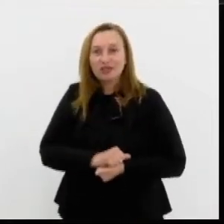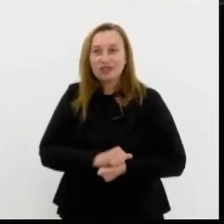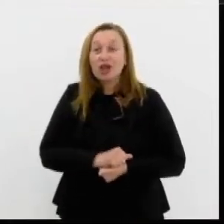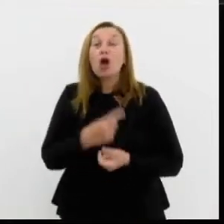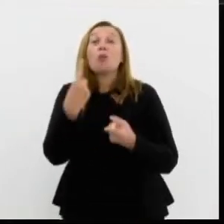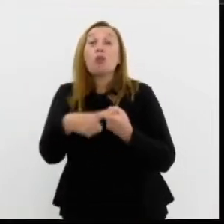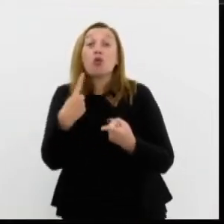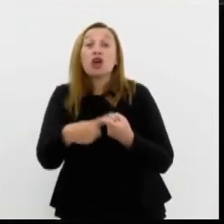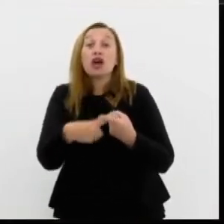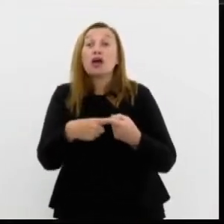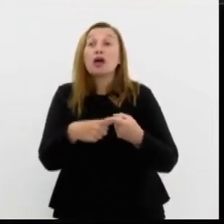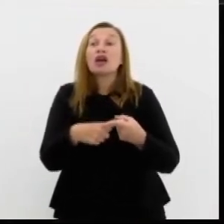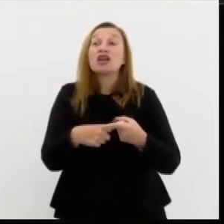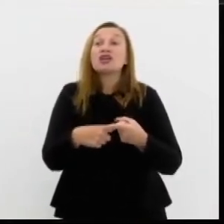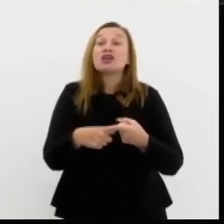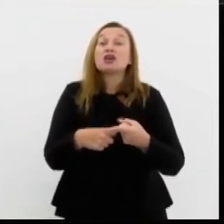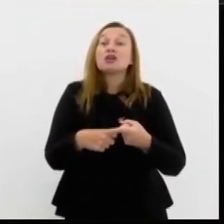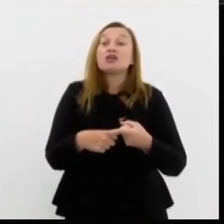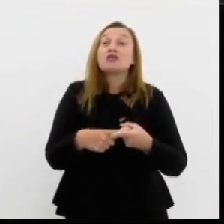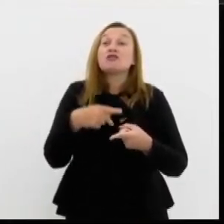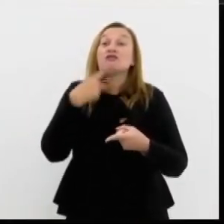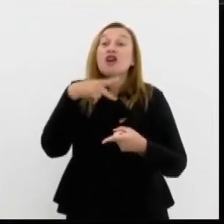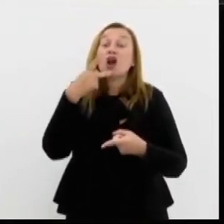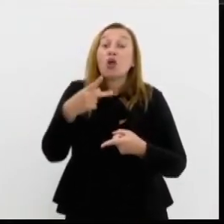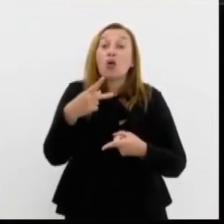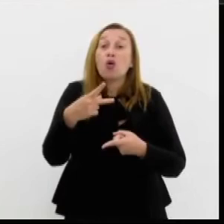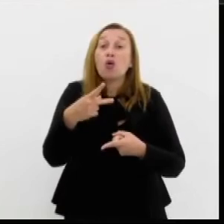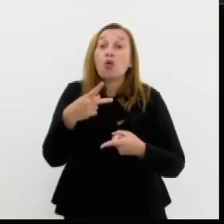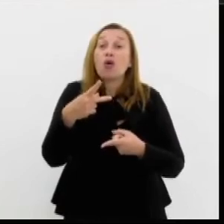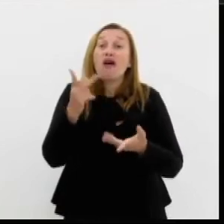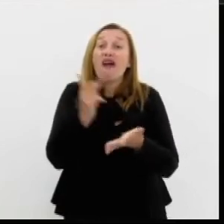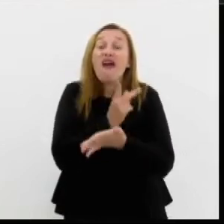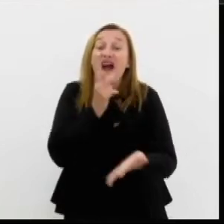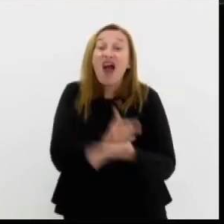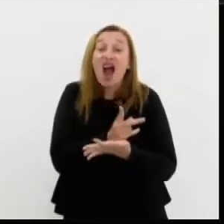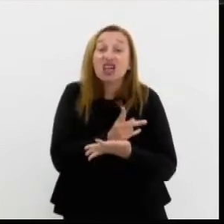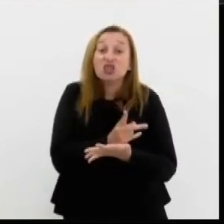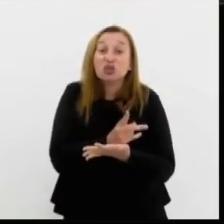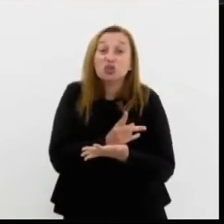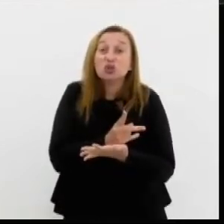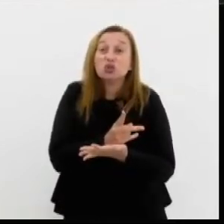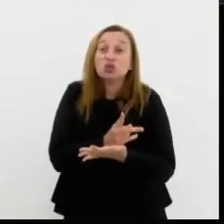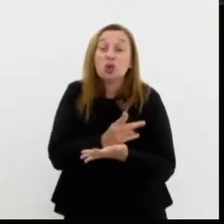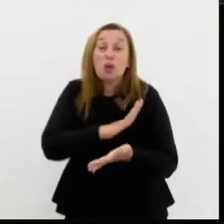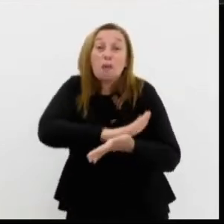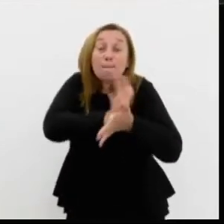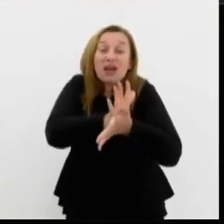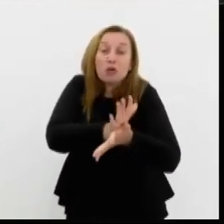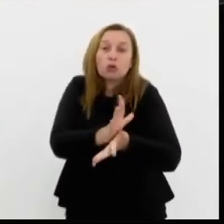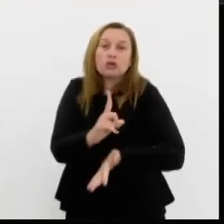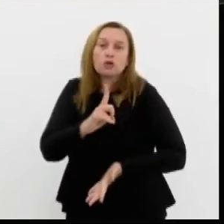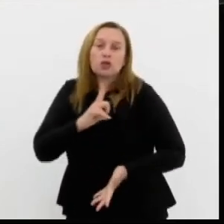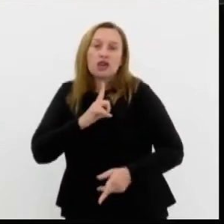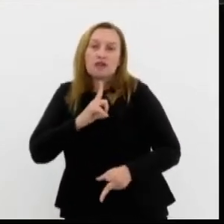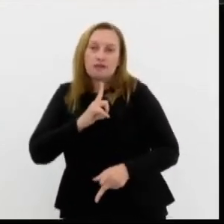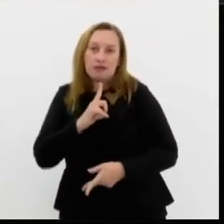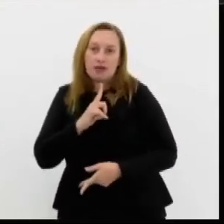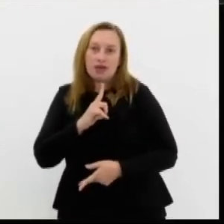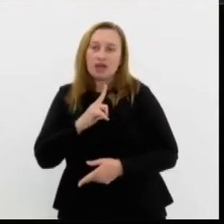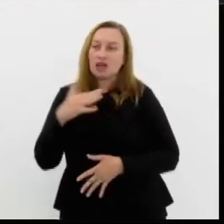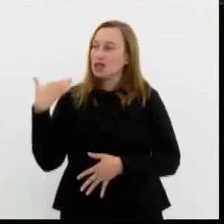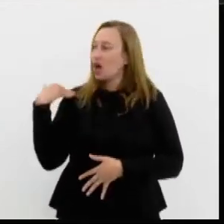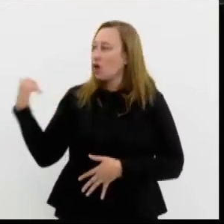procurou isto, porque buscou isto, porque está ao lado dos